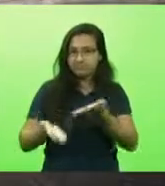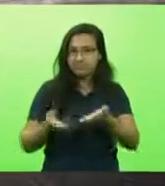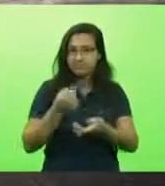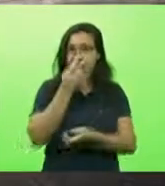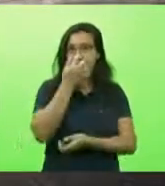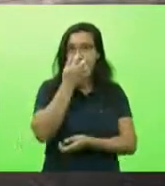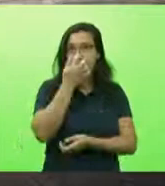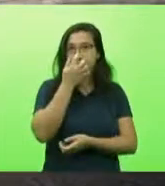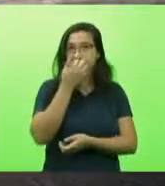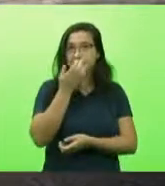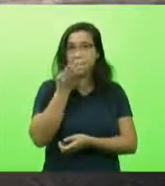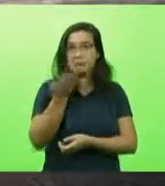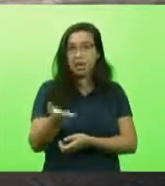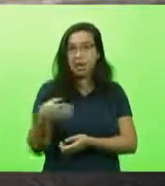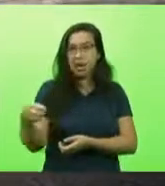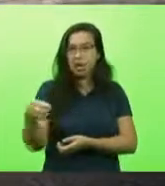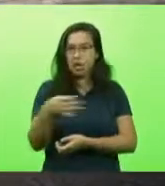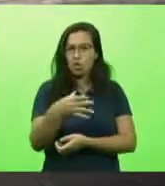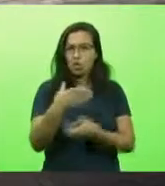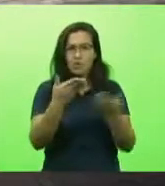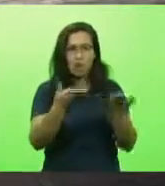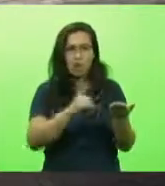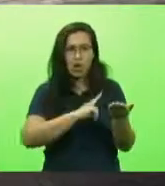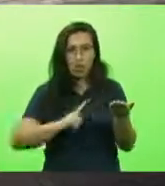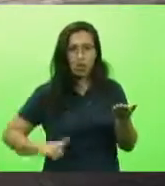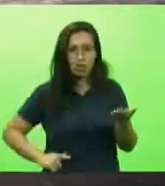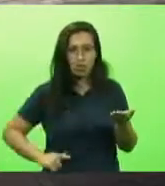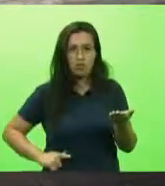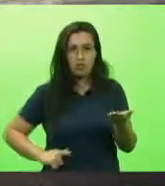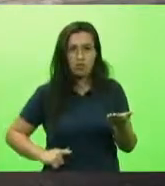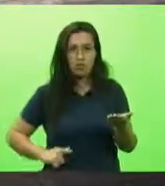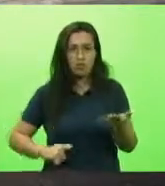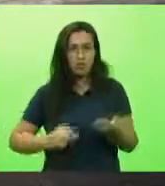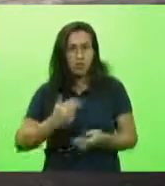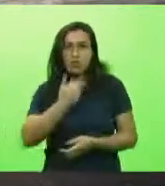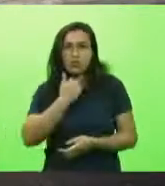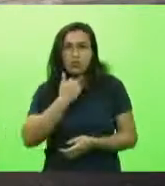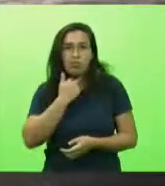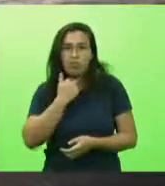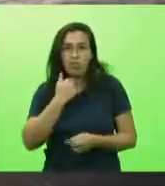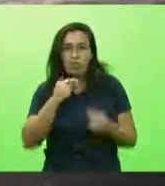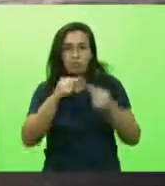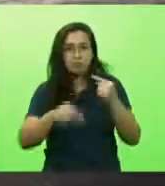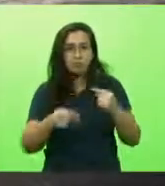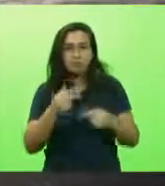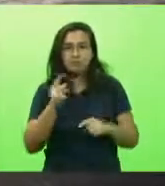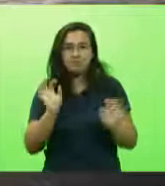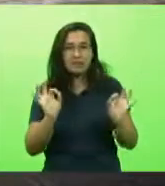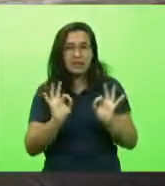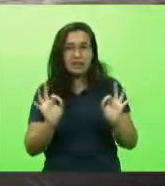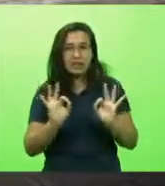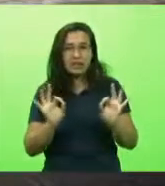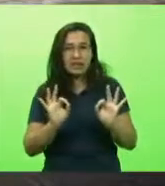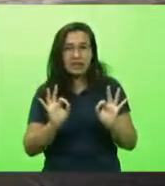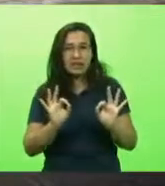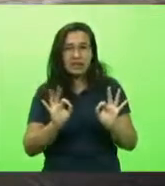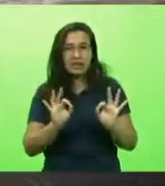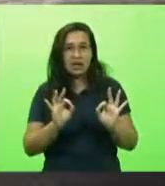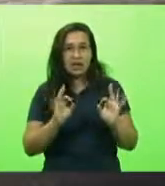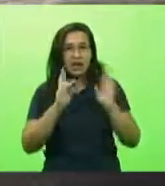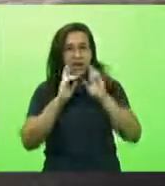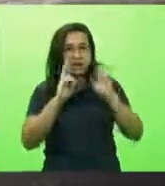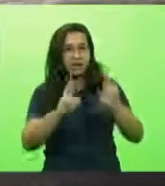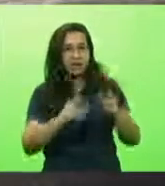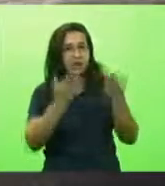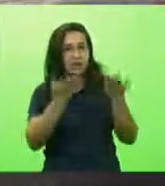Essa nova fase do governo não pode significar comprometimento na qualidade